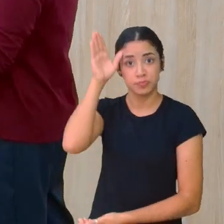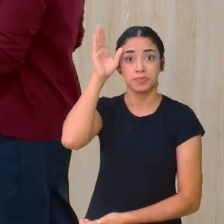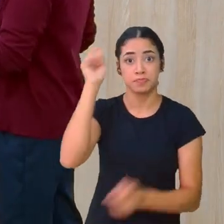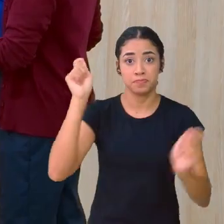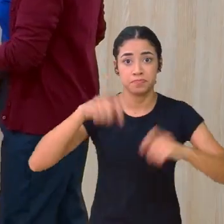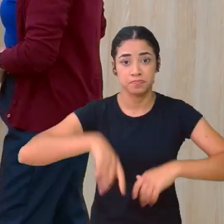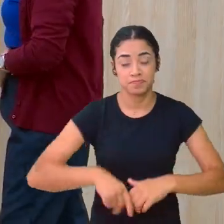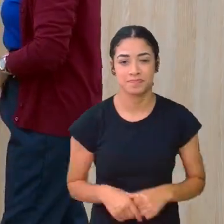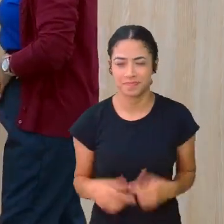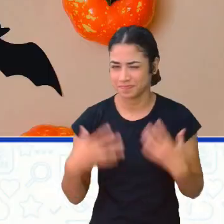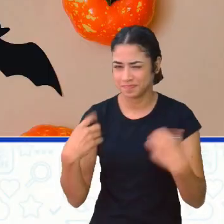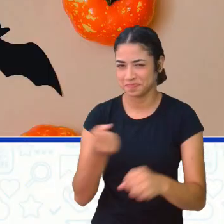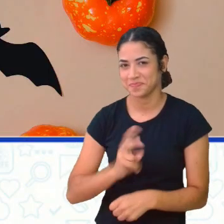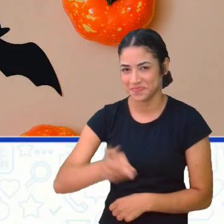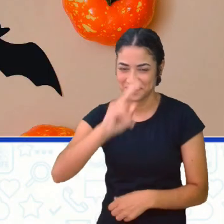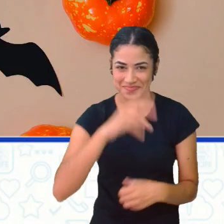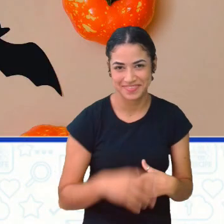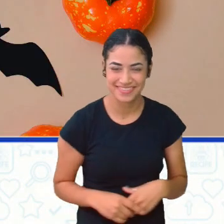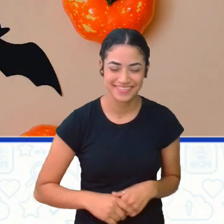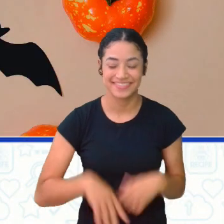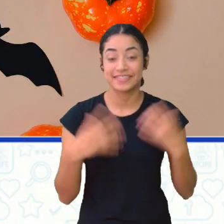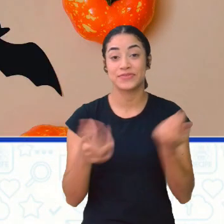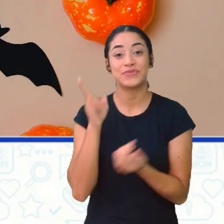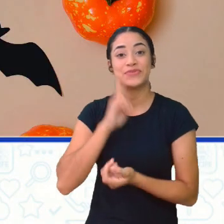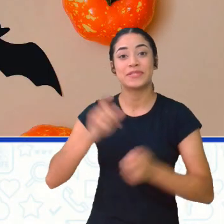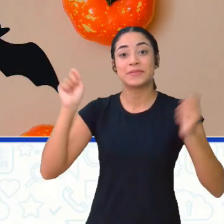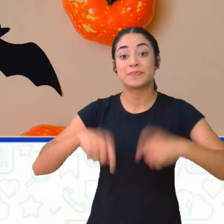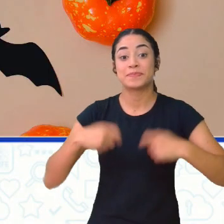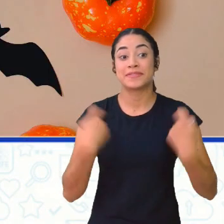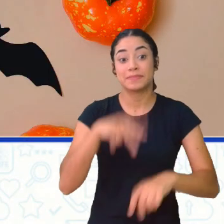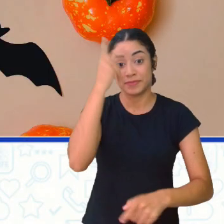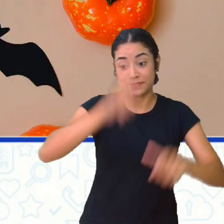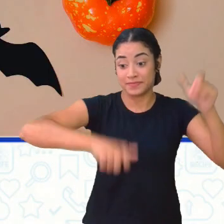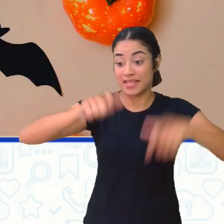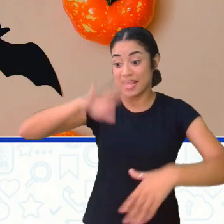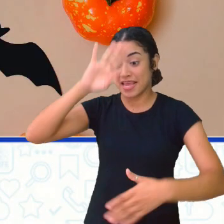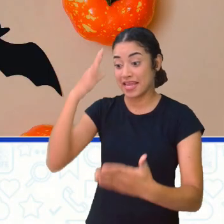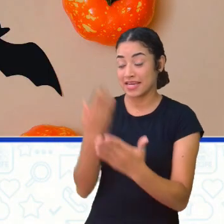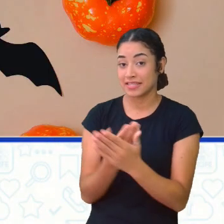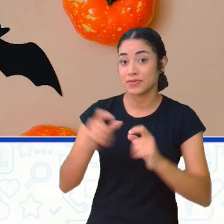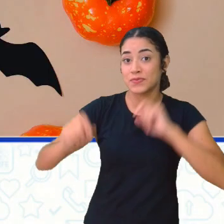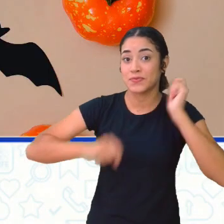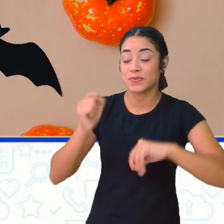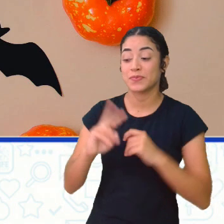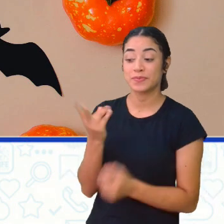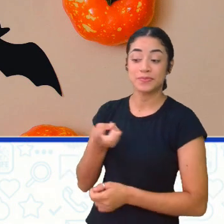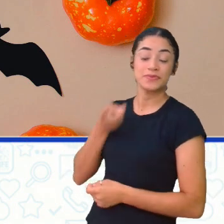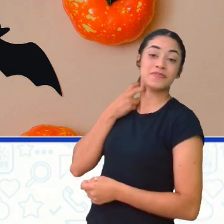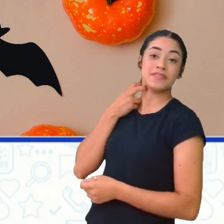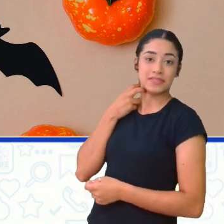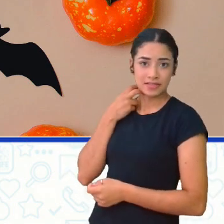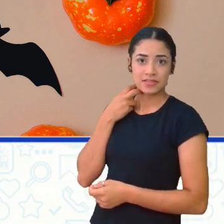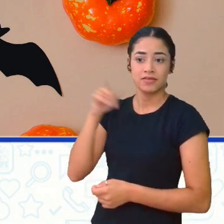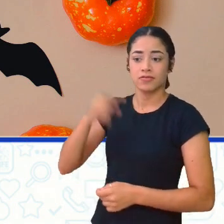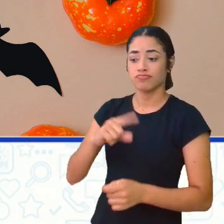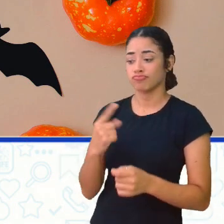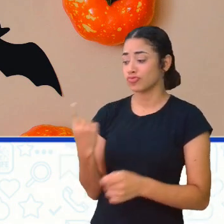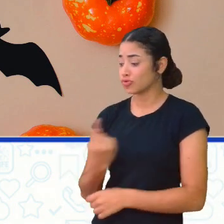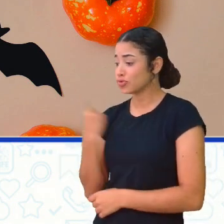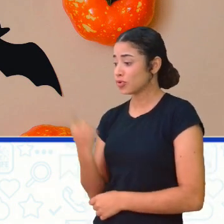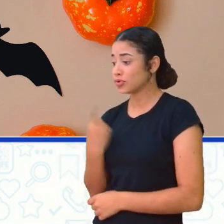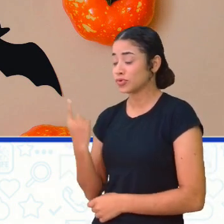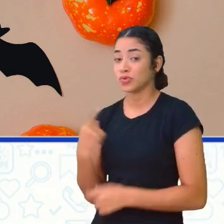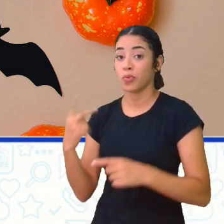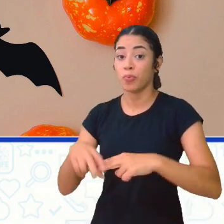Mostra embora Essa história Busca tentar convencer As pessoas De que o morcego Vive isolado À noite Por causa dessa história E que seu